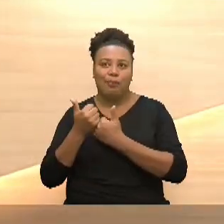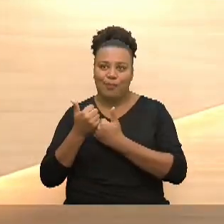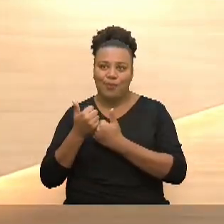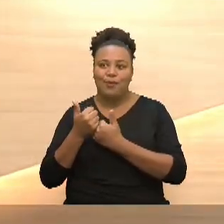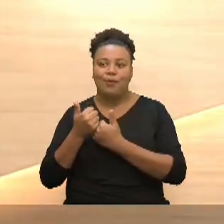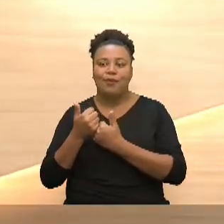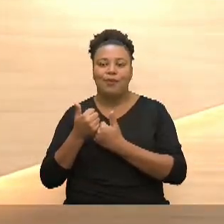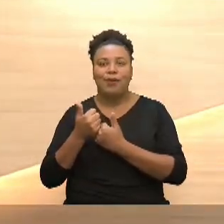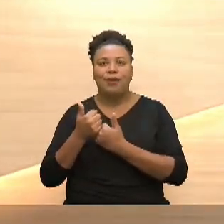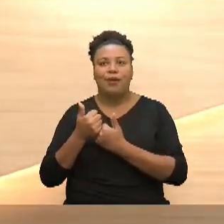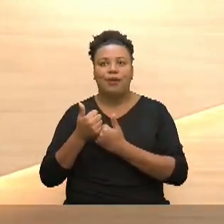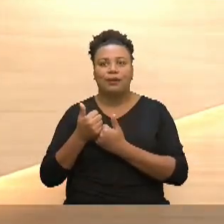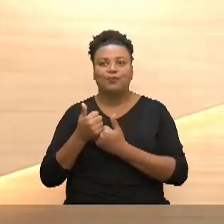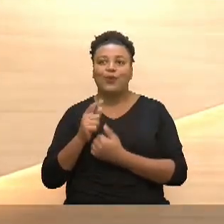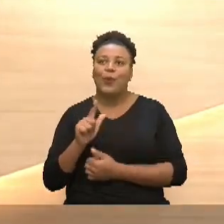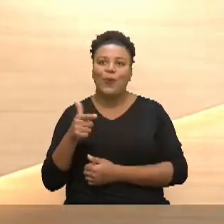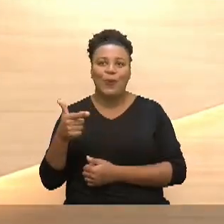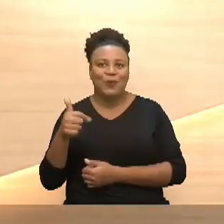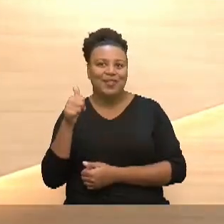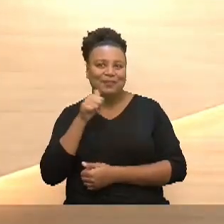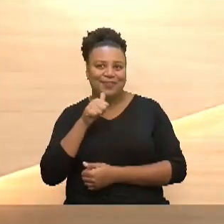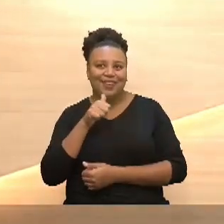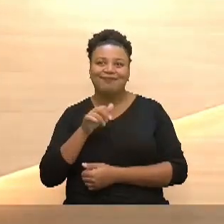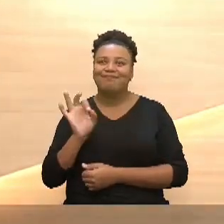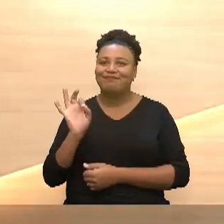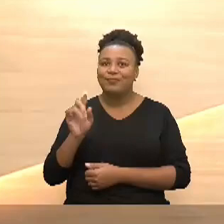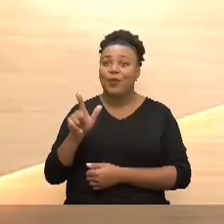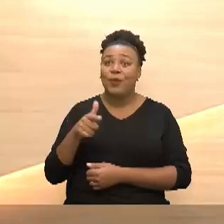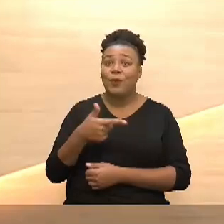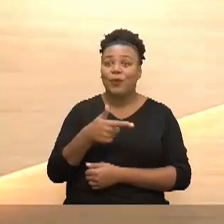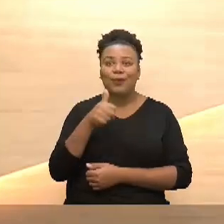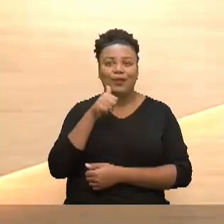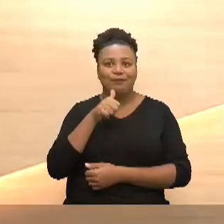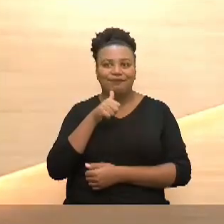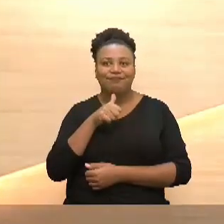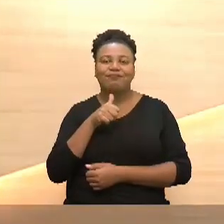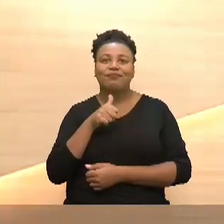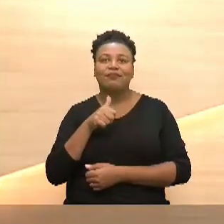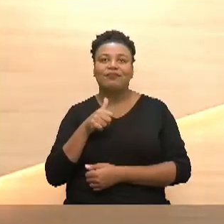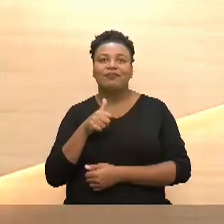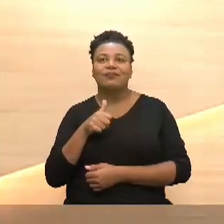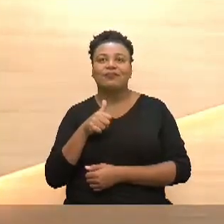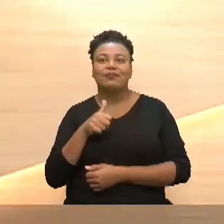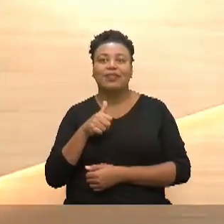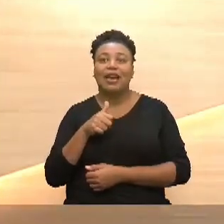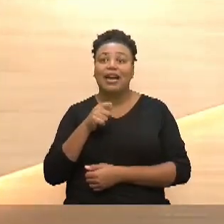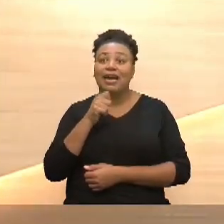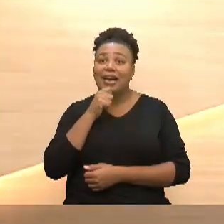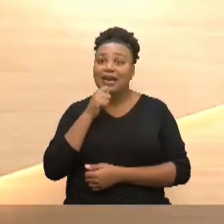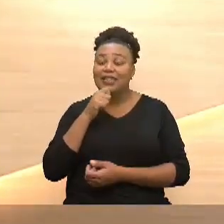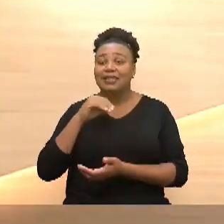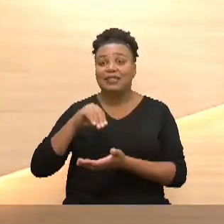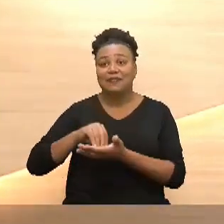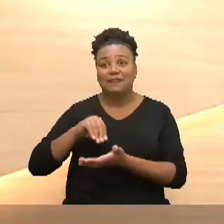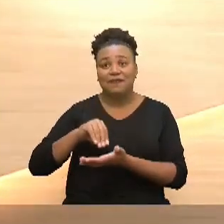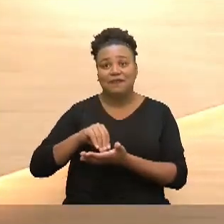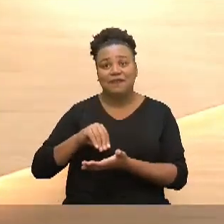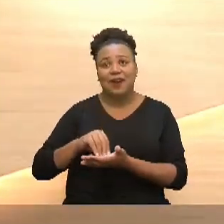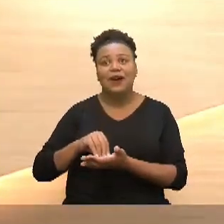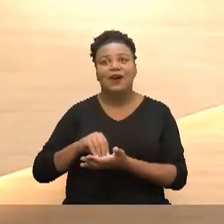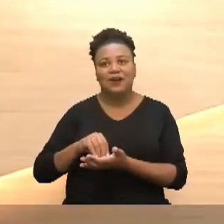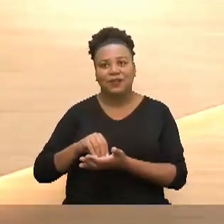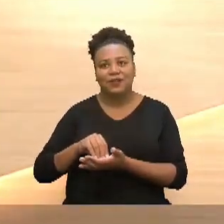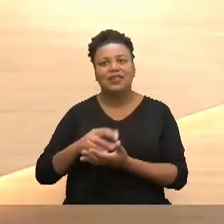eu sei outra mulher né é outra mulher exatamente ainda falta né muita